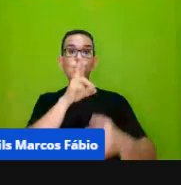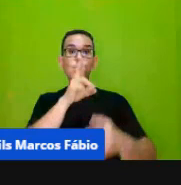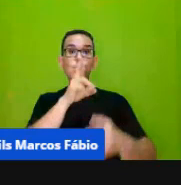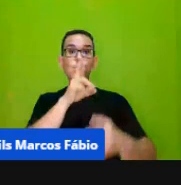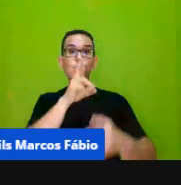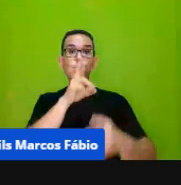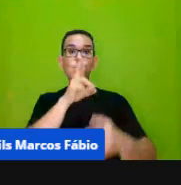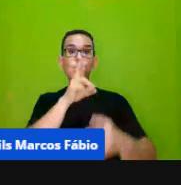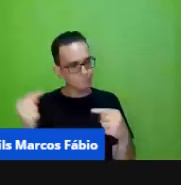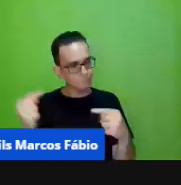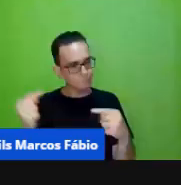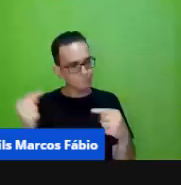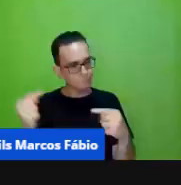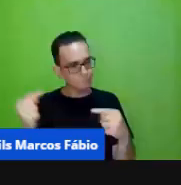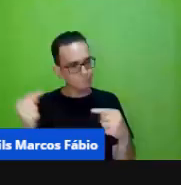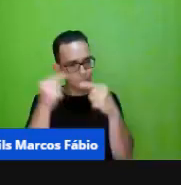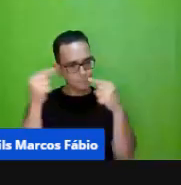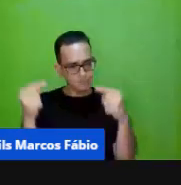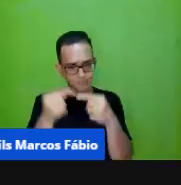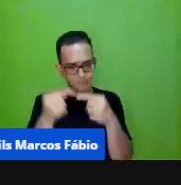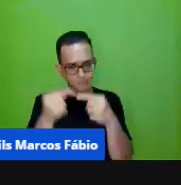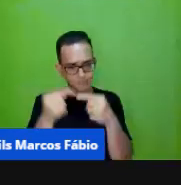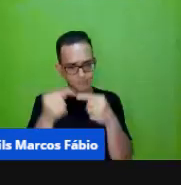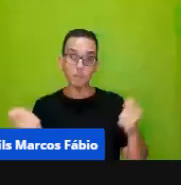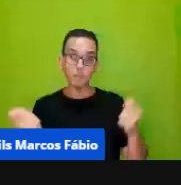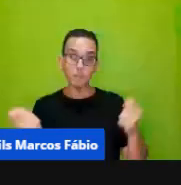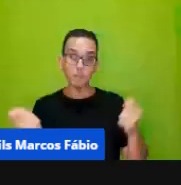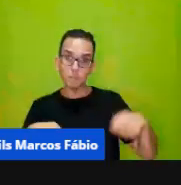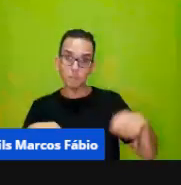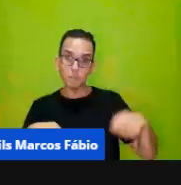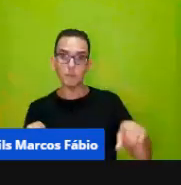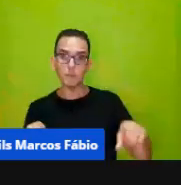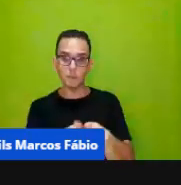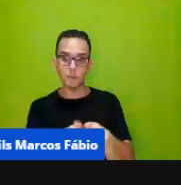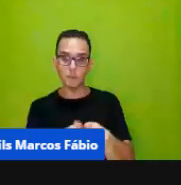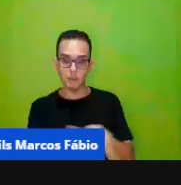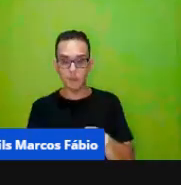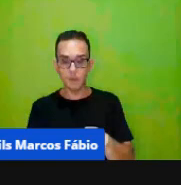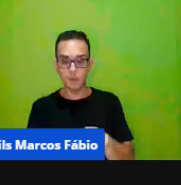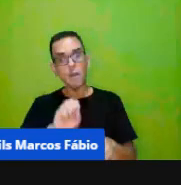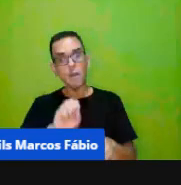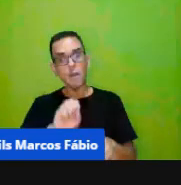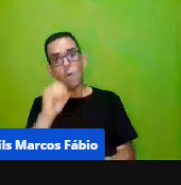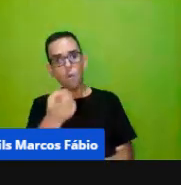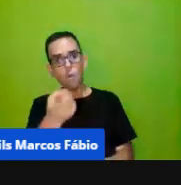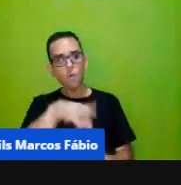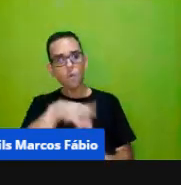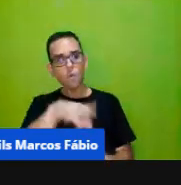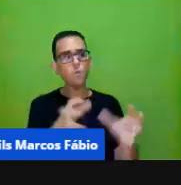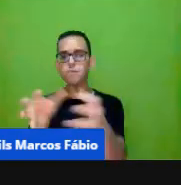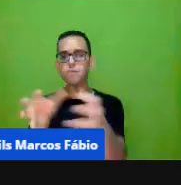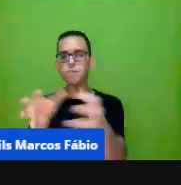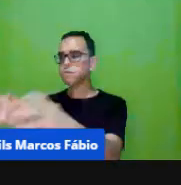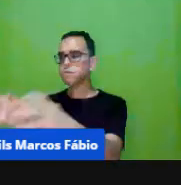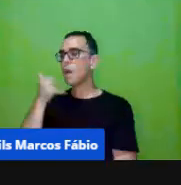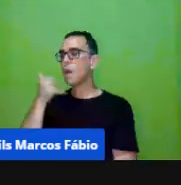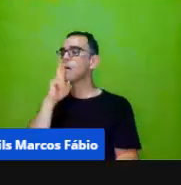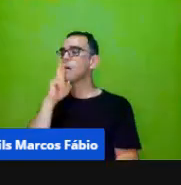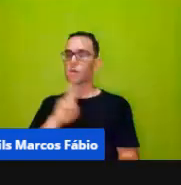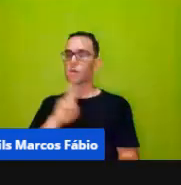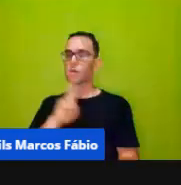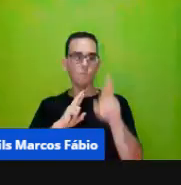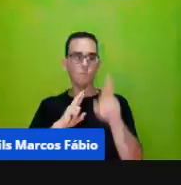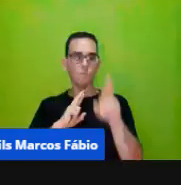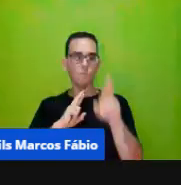capto a resposta de cada um ou eu falo para eles em grupo decidirem qual é a melhor resposta eu posso propor um